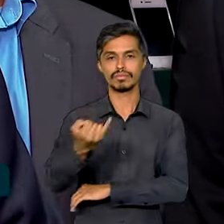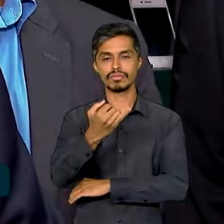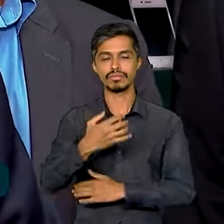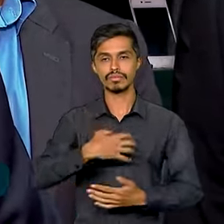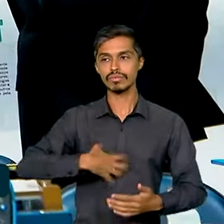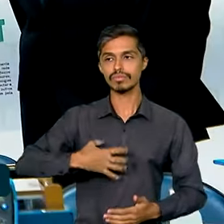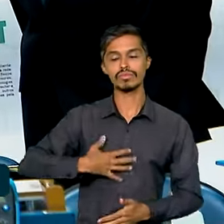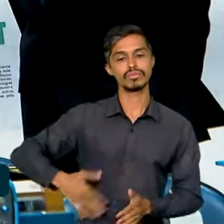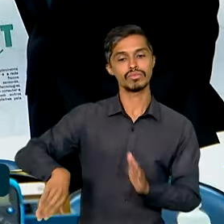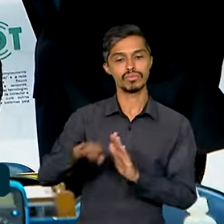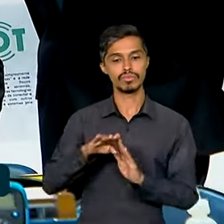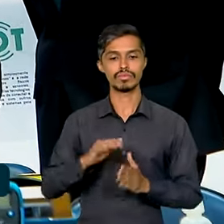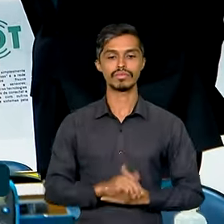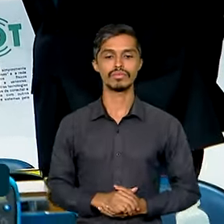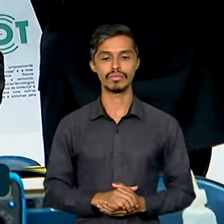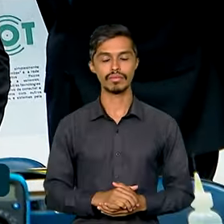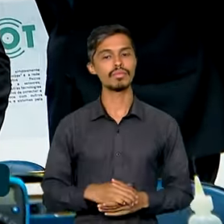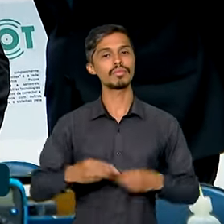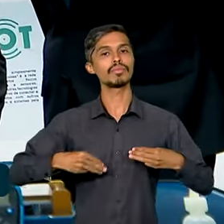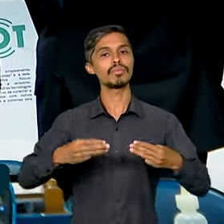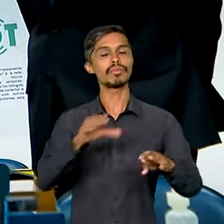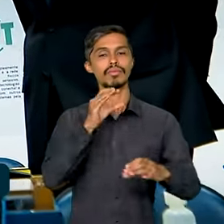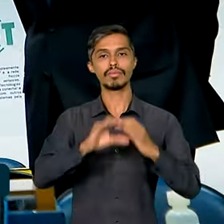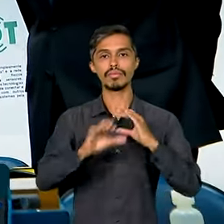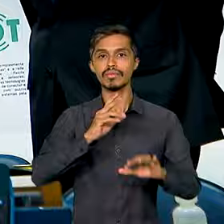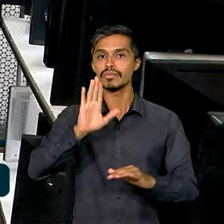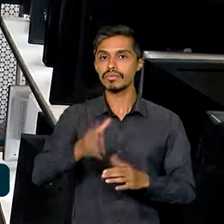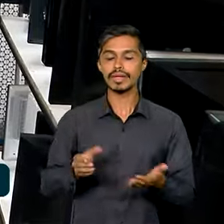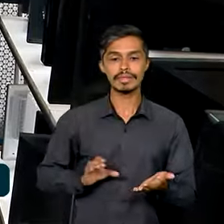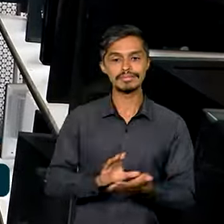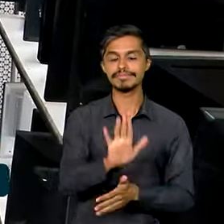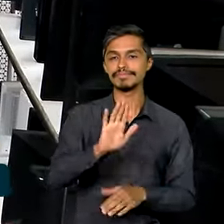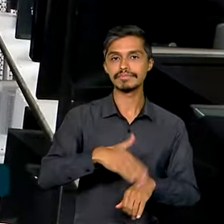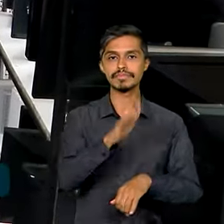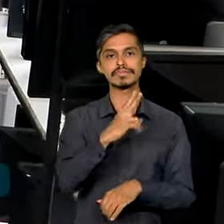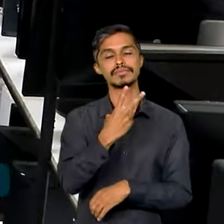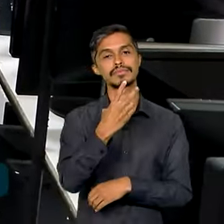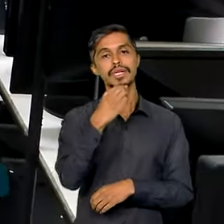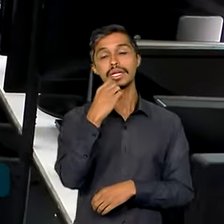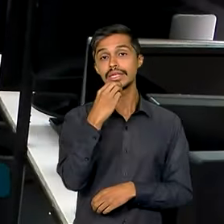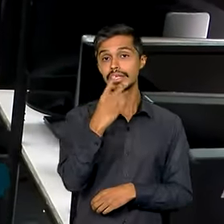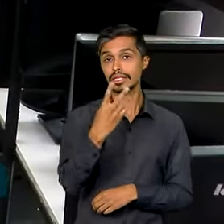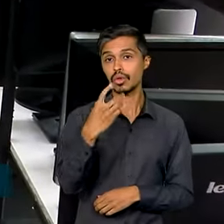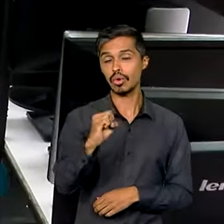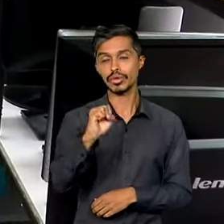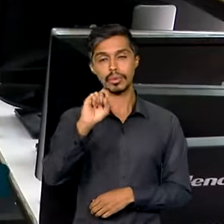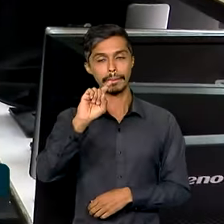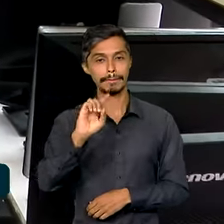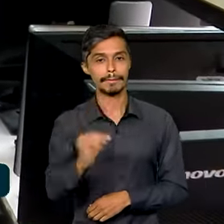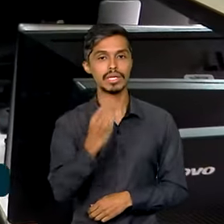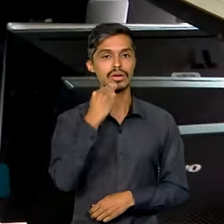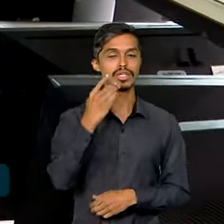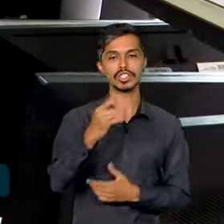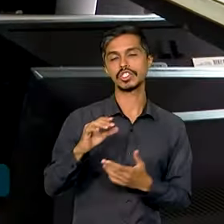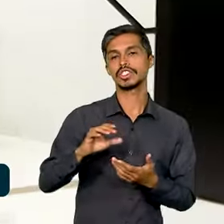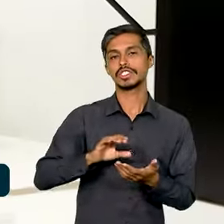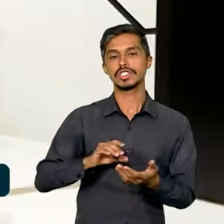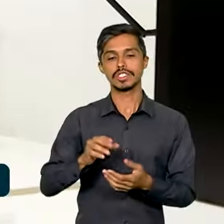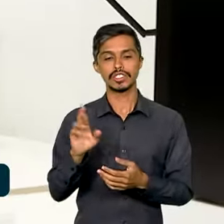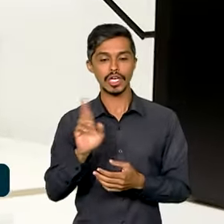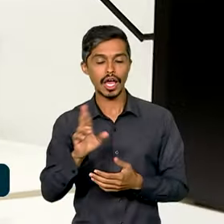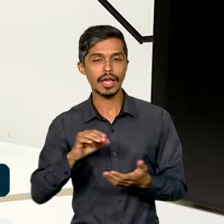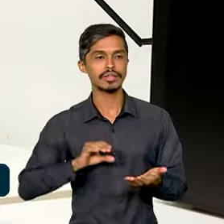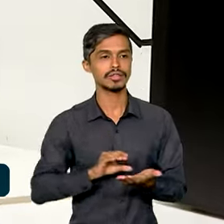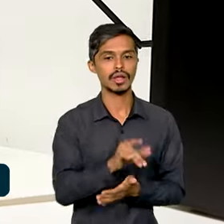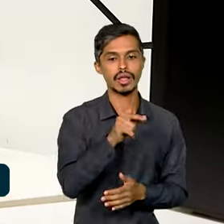integralidade. O Ministério das Comunicações já investiu mais de 38 milhões de reais em benefício do programa. A